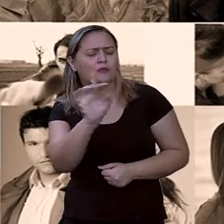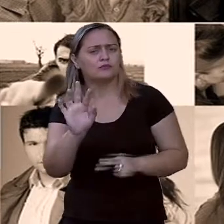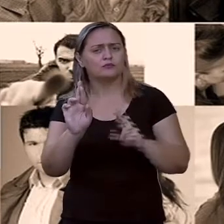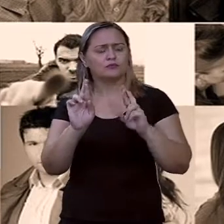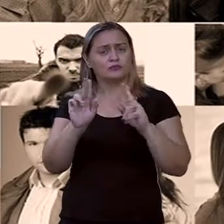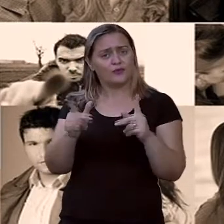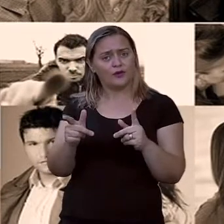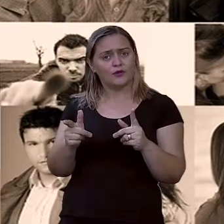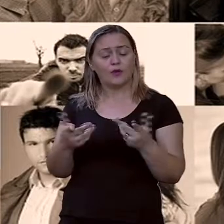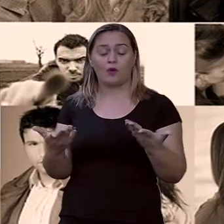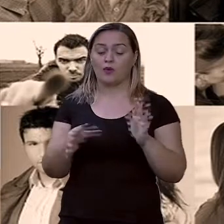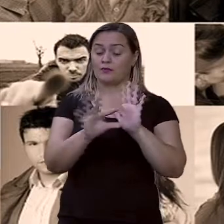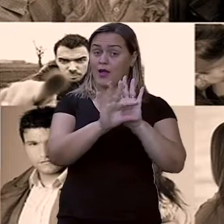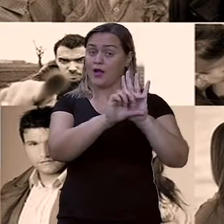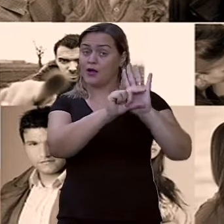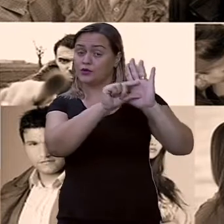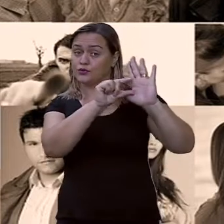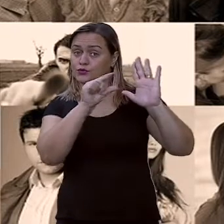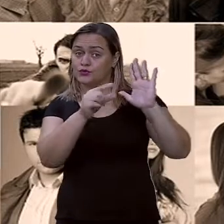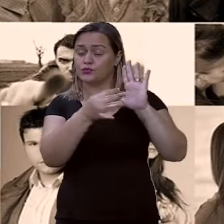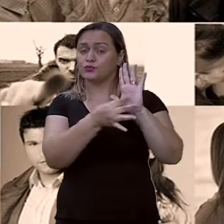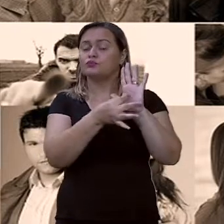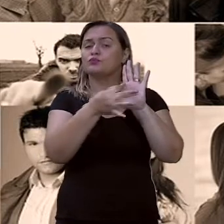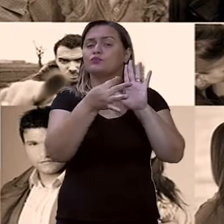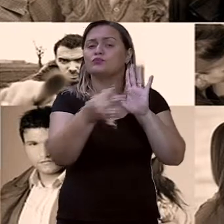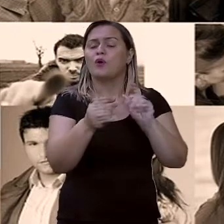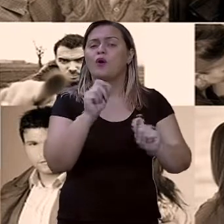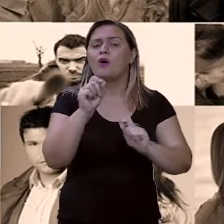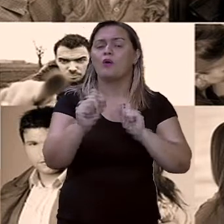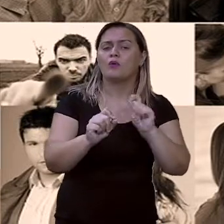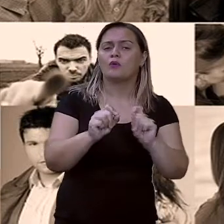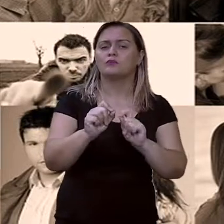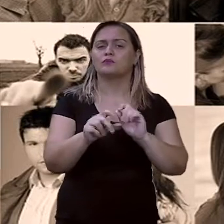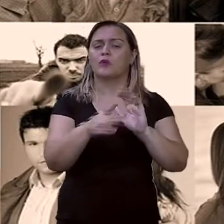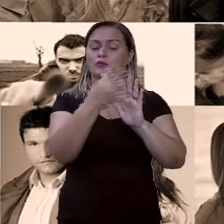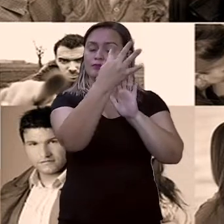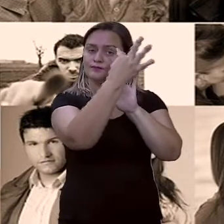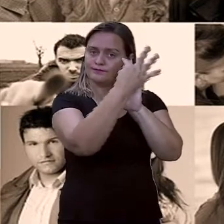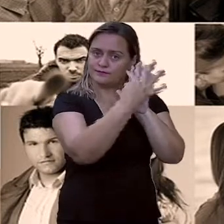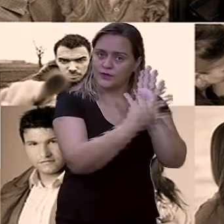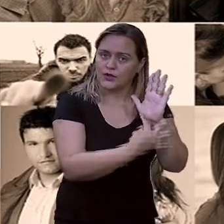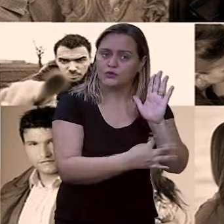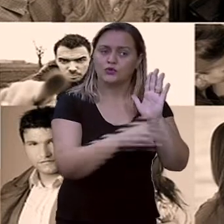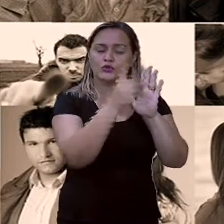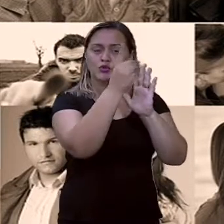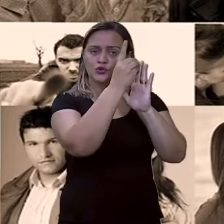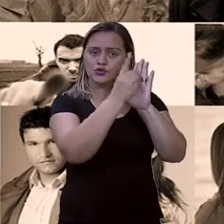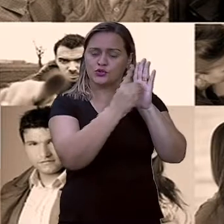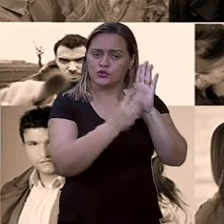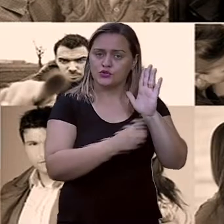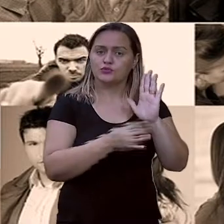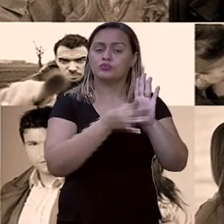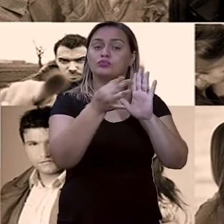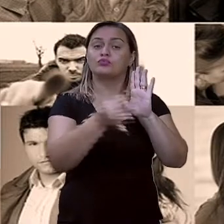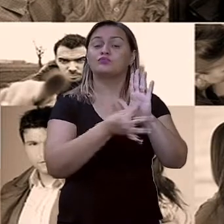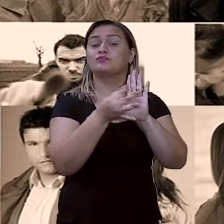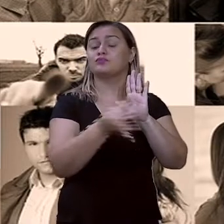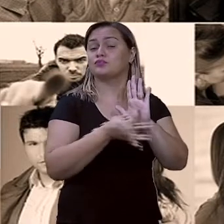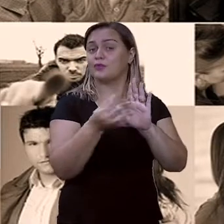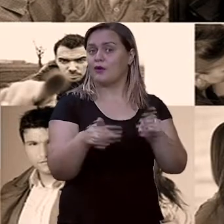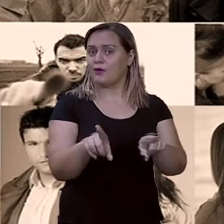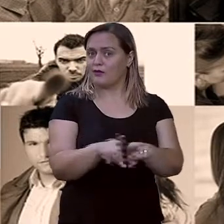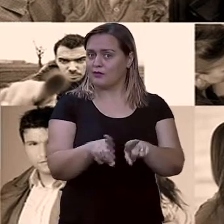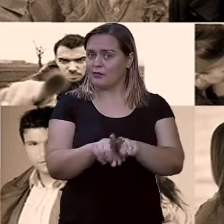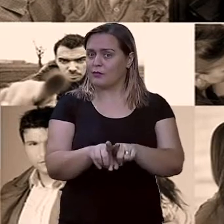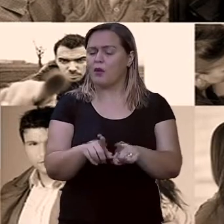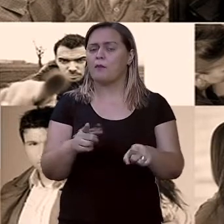estamos falando de um texto que é um texto dissertativo argumentativo. Por quê? Porque o autor, que